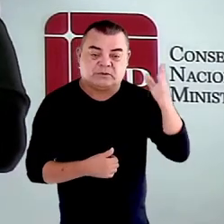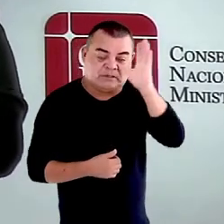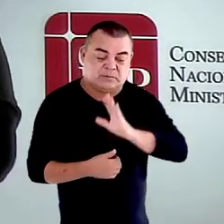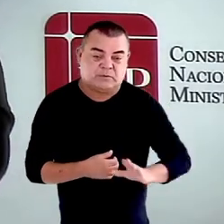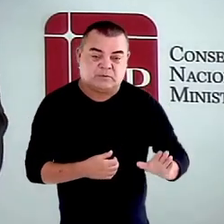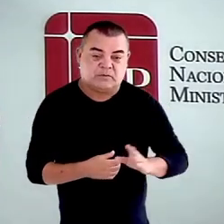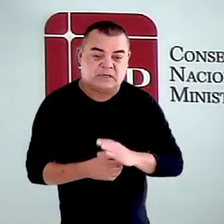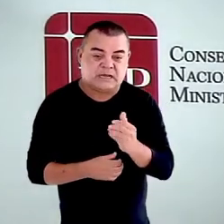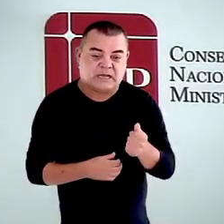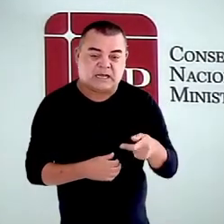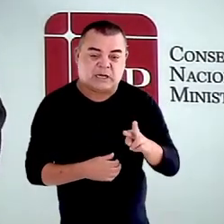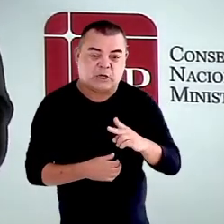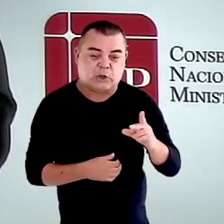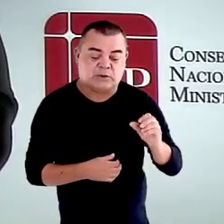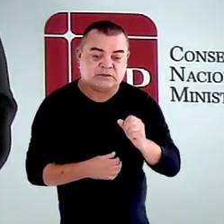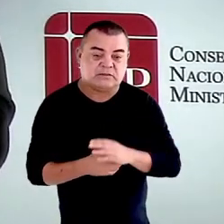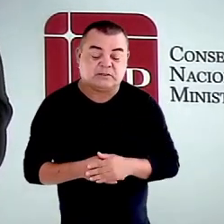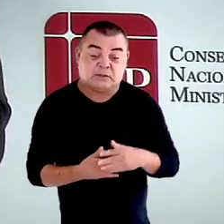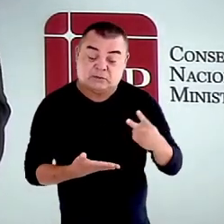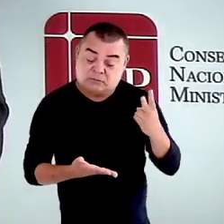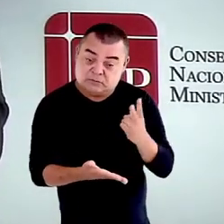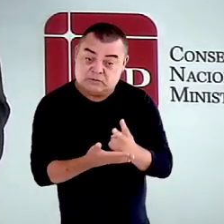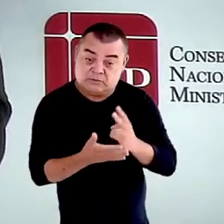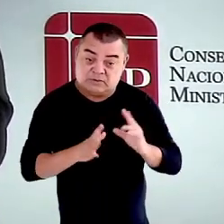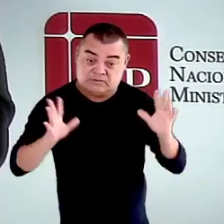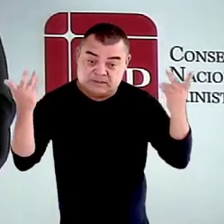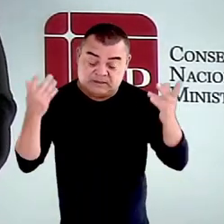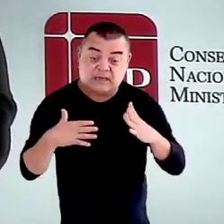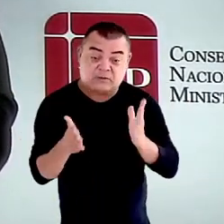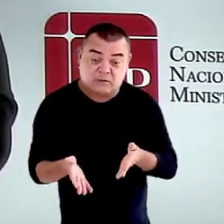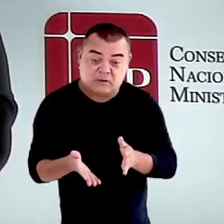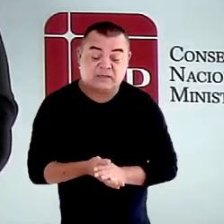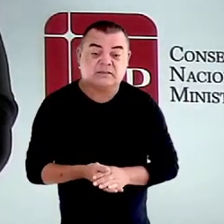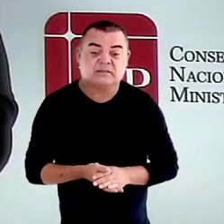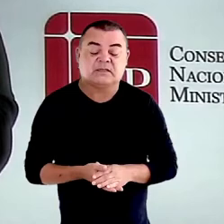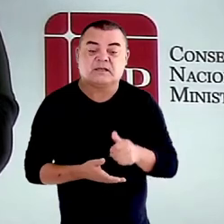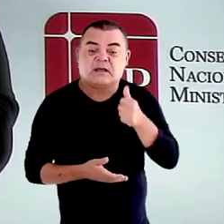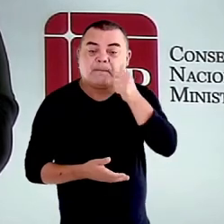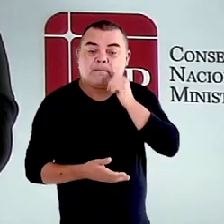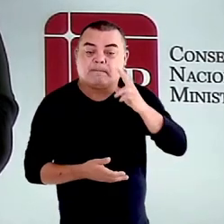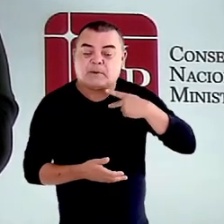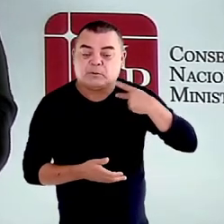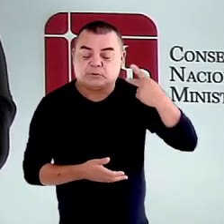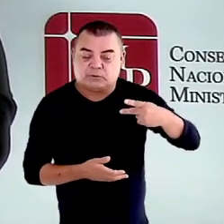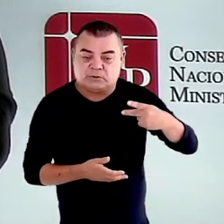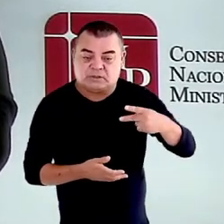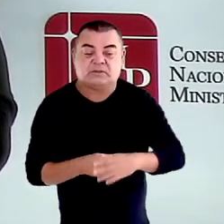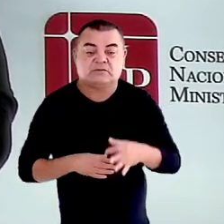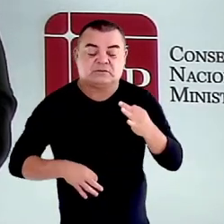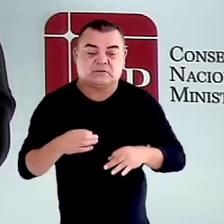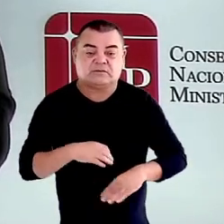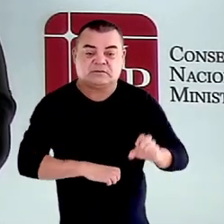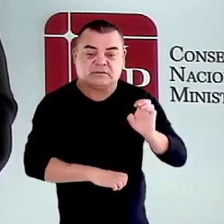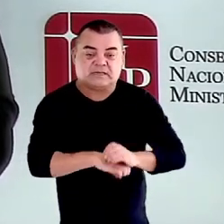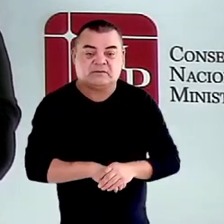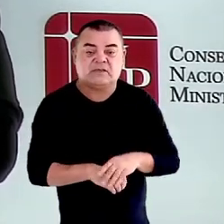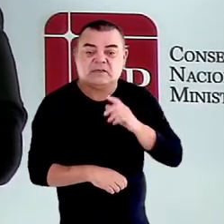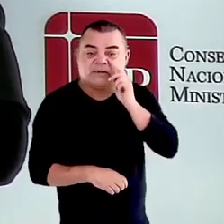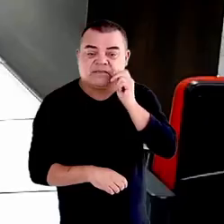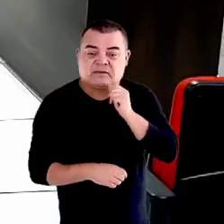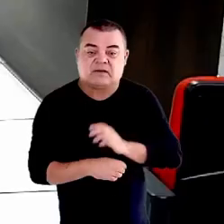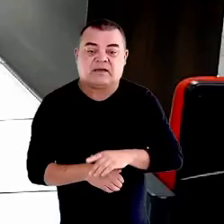Vilhena. Dando prosseguimento ao vento, tem a palavra a promotora de justiça do Estado de Maceió, Alexandra Burling.